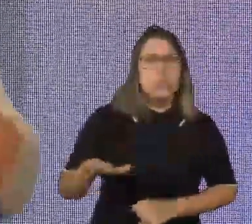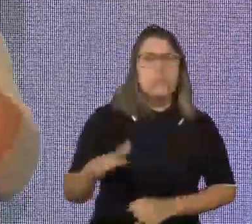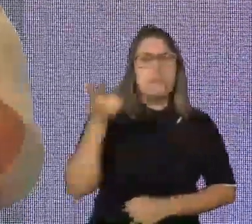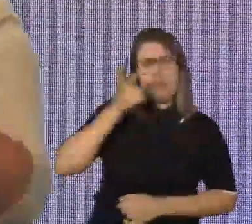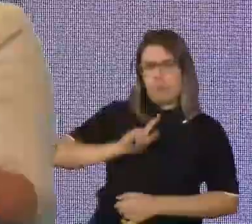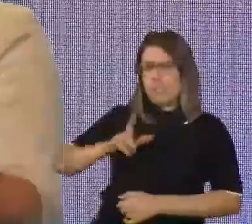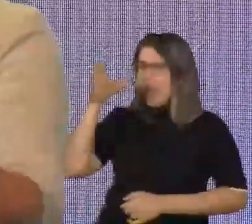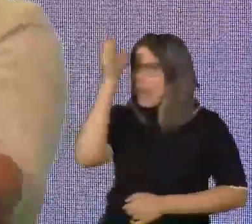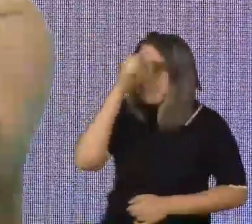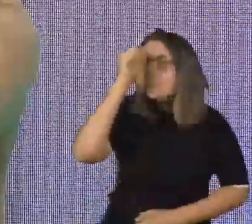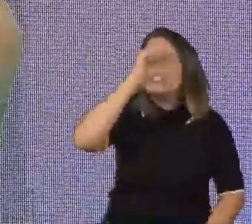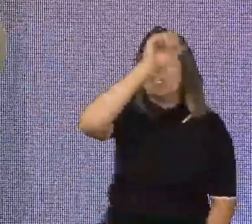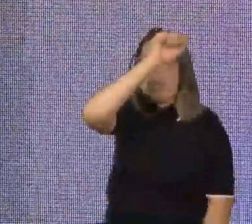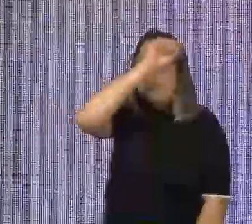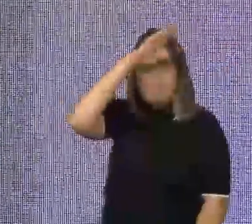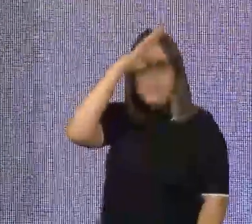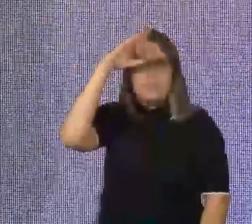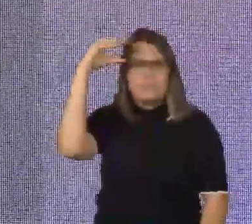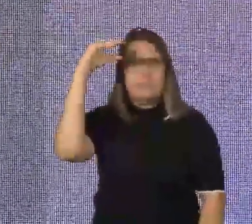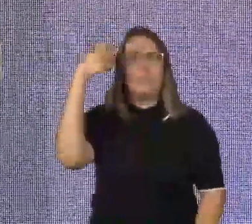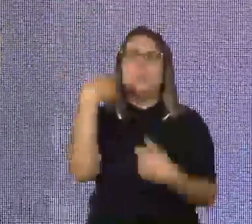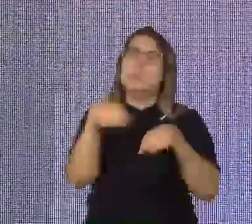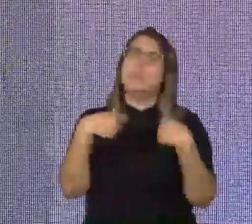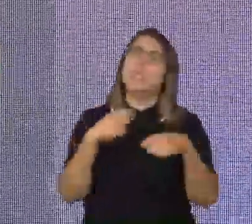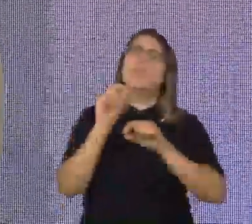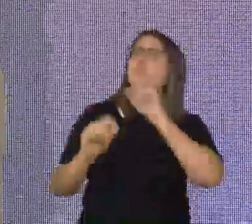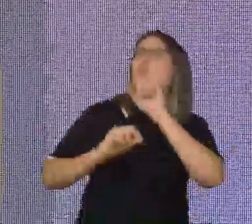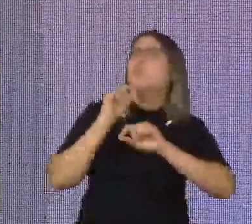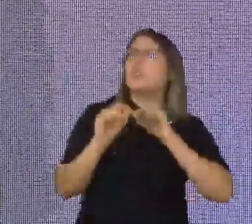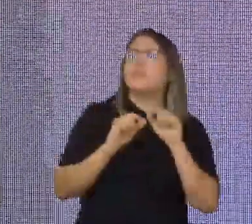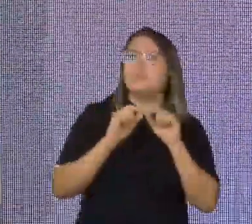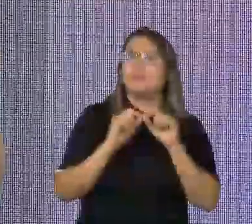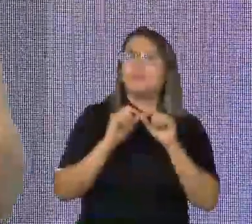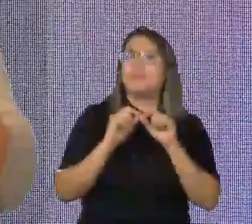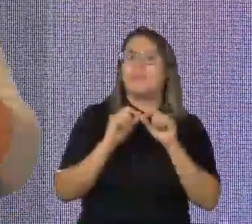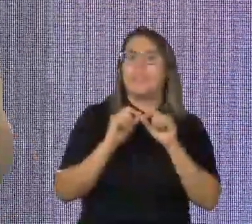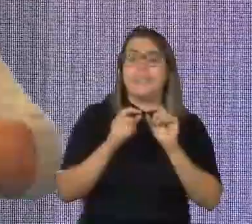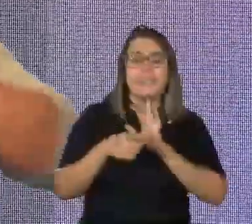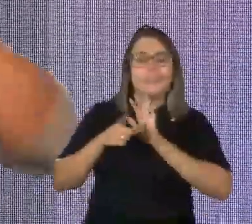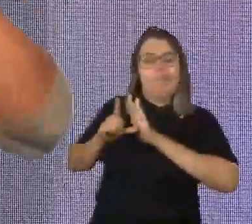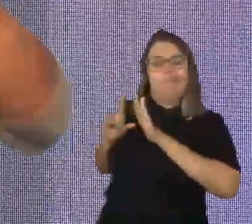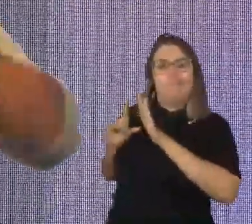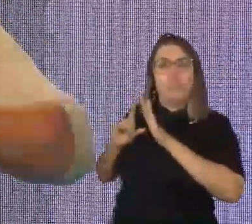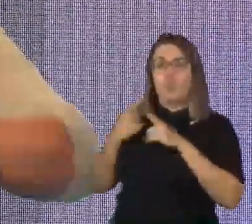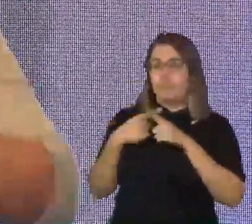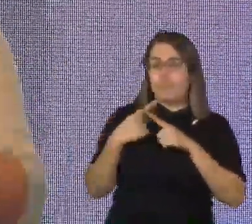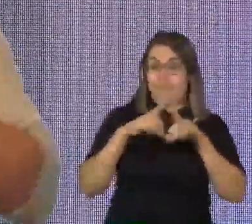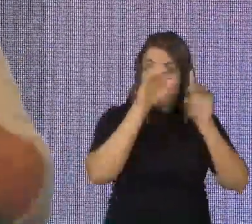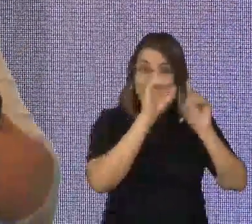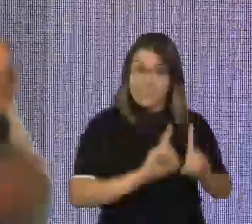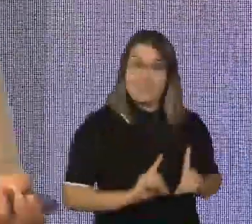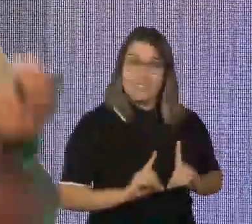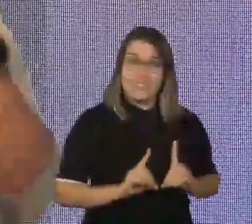para ser alfabetizado, eles tinham que partir de uma unidade menor. Porque o contexto da deficiência,